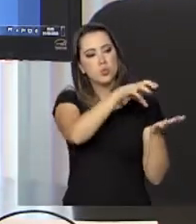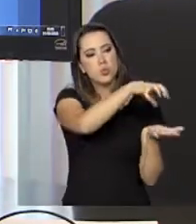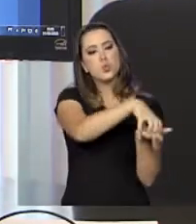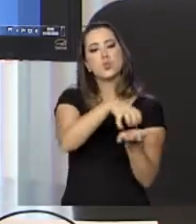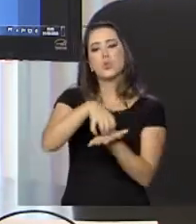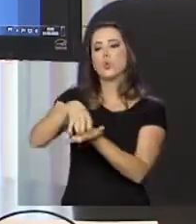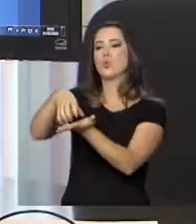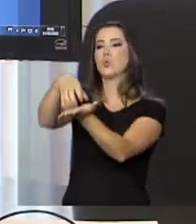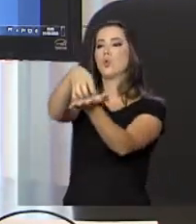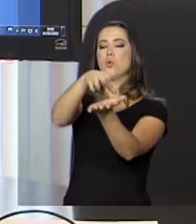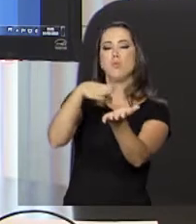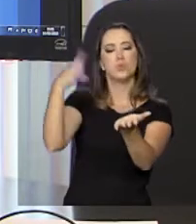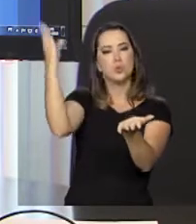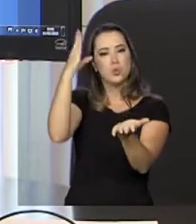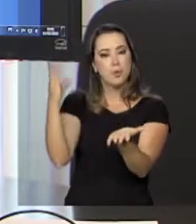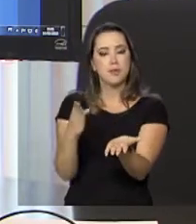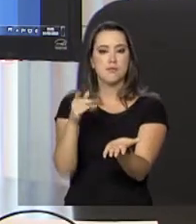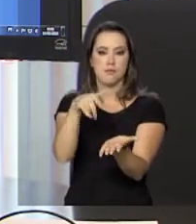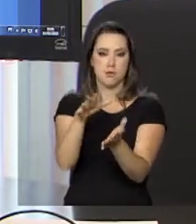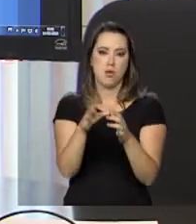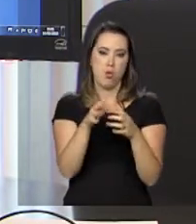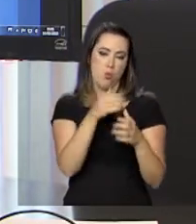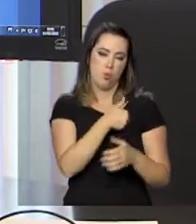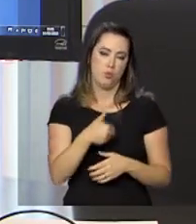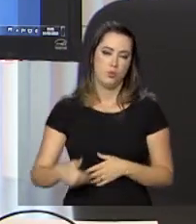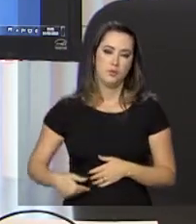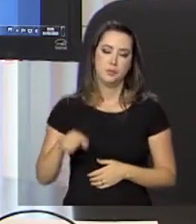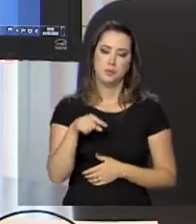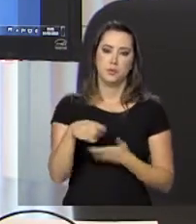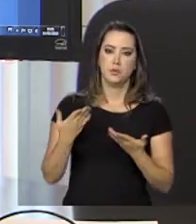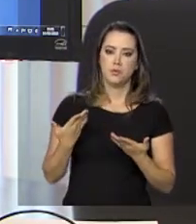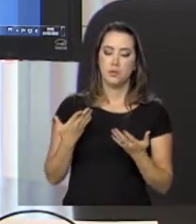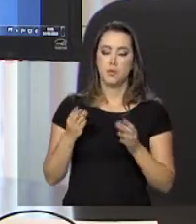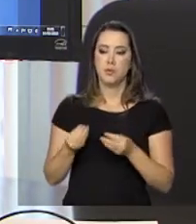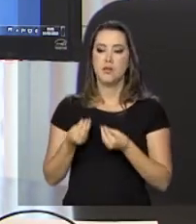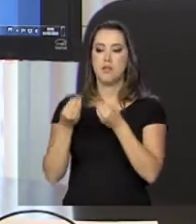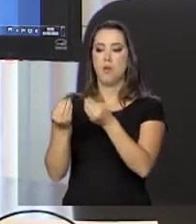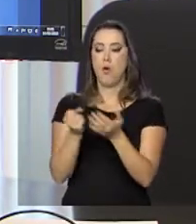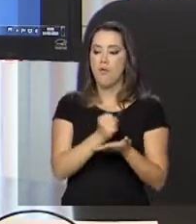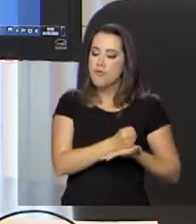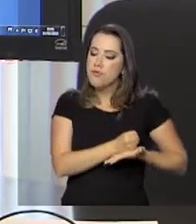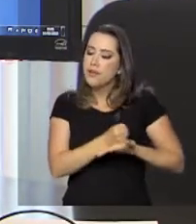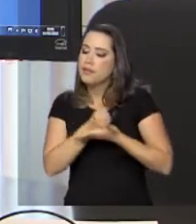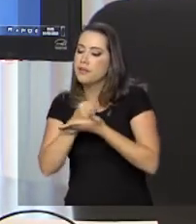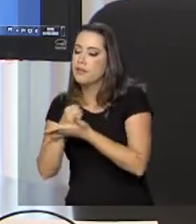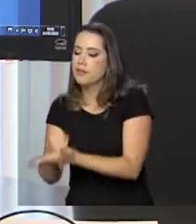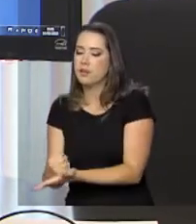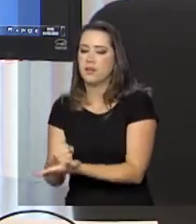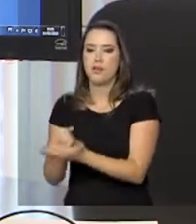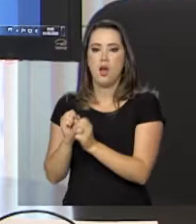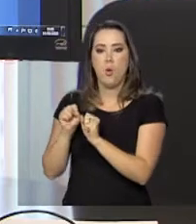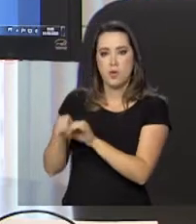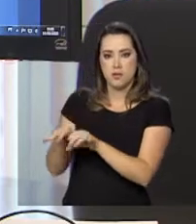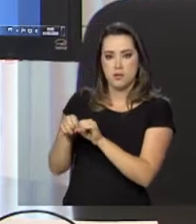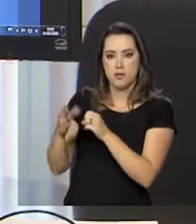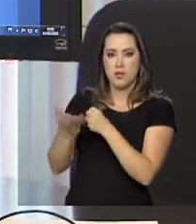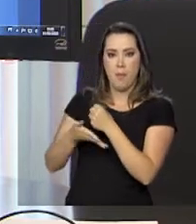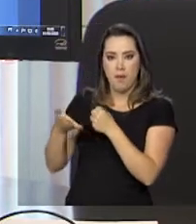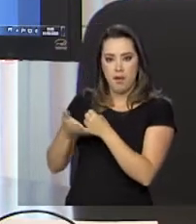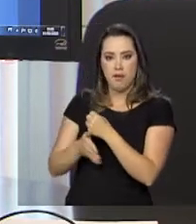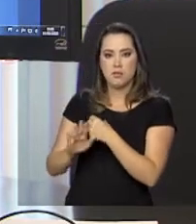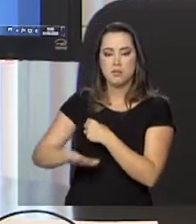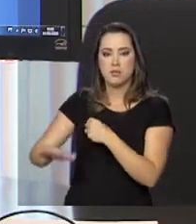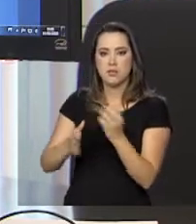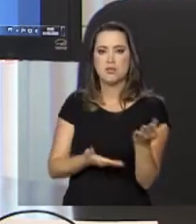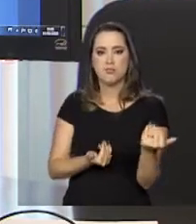e municipais e com outros atores da sociedade civil, para viabilizar o acesso à educação básica das crianças e adolescentes, a oportunidade de aprender